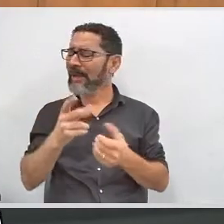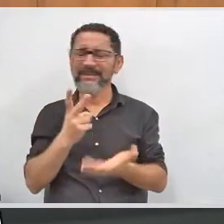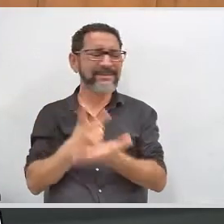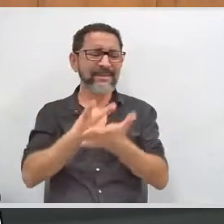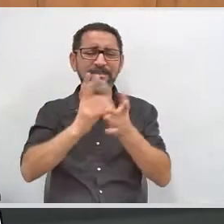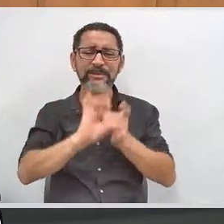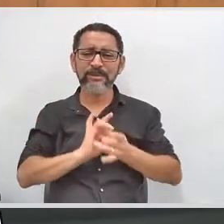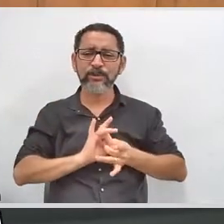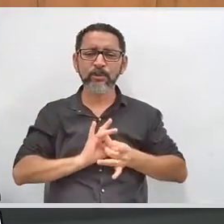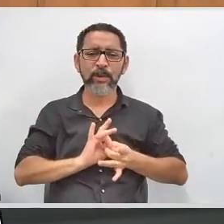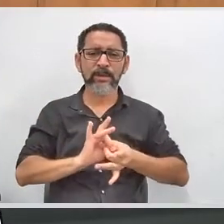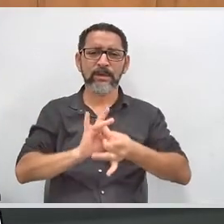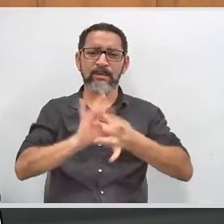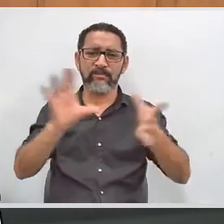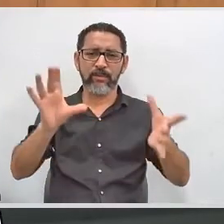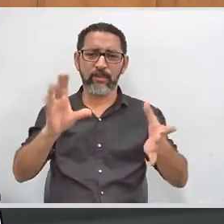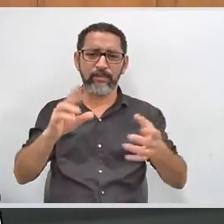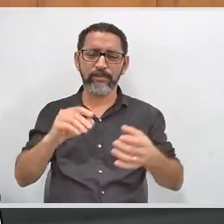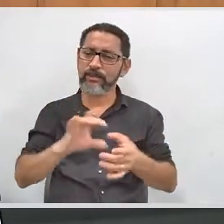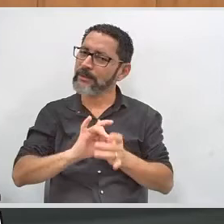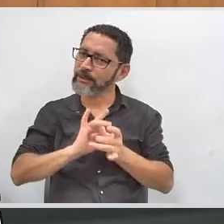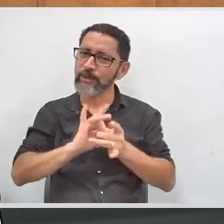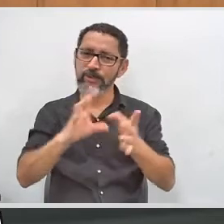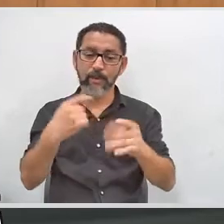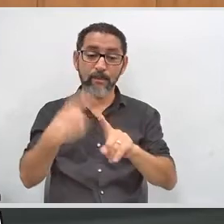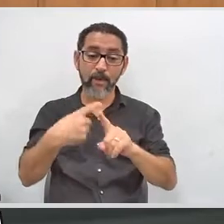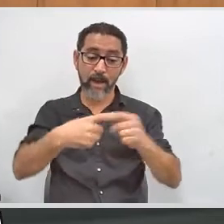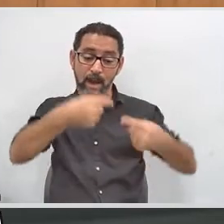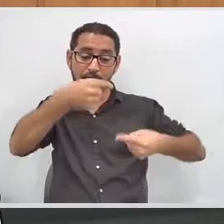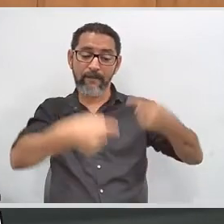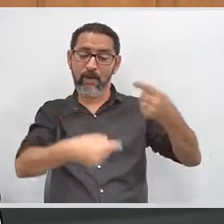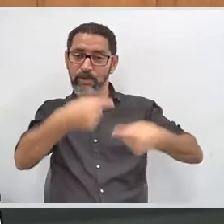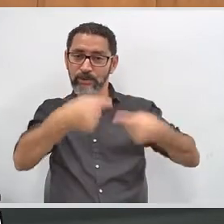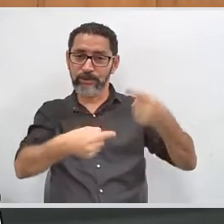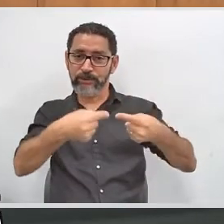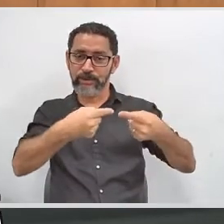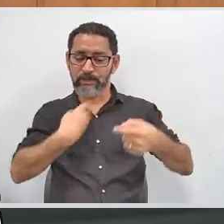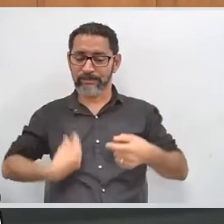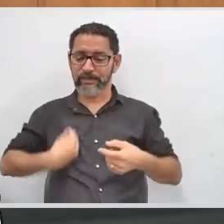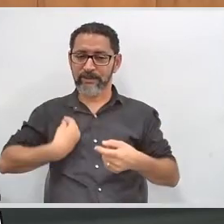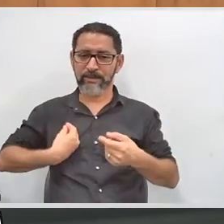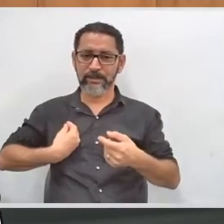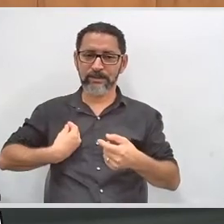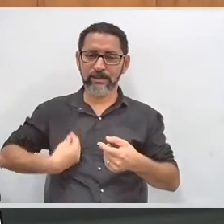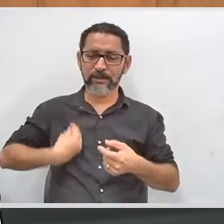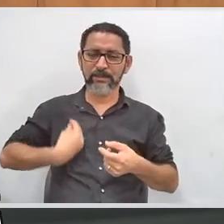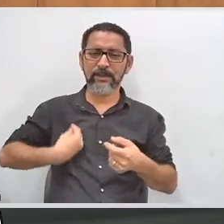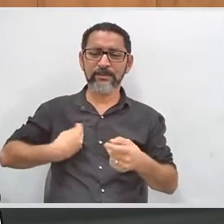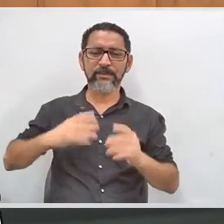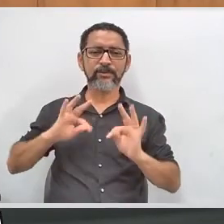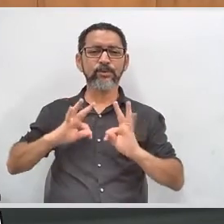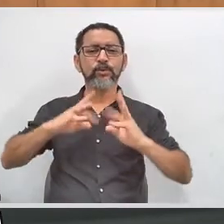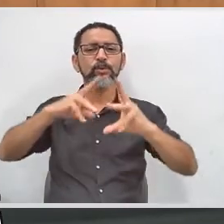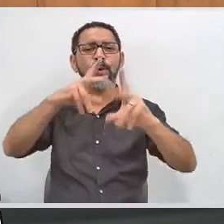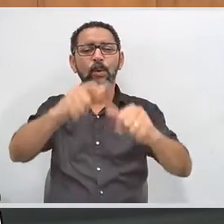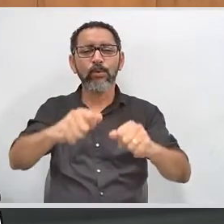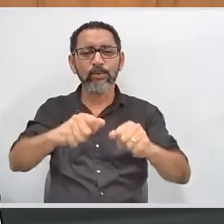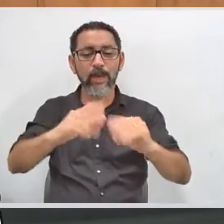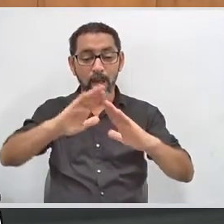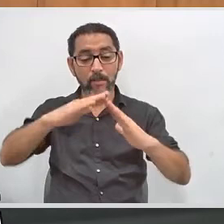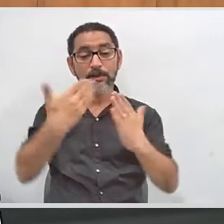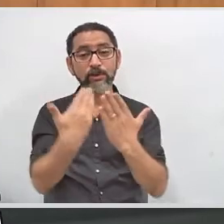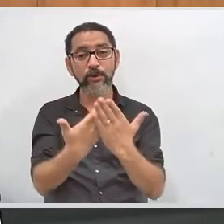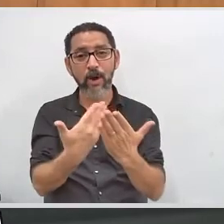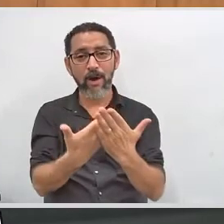disposição. A nossa política é uma política no sentido da participação de todos, de uma escola para todos